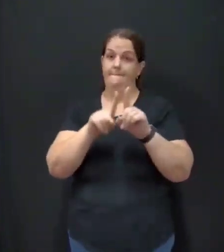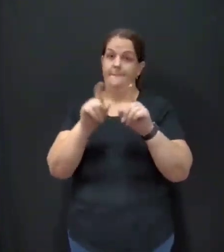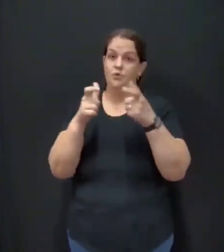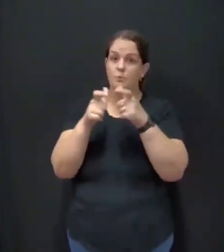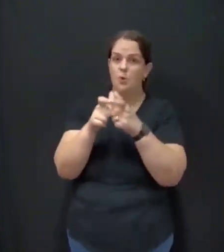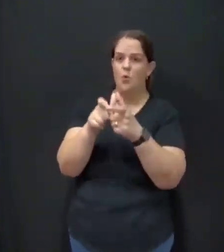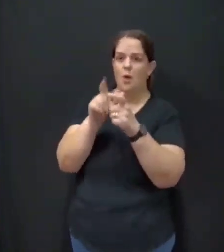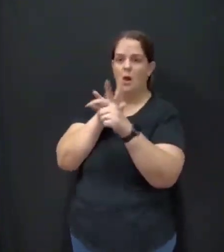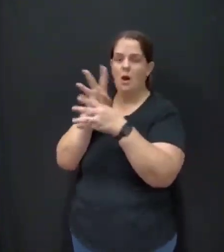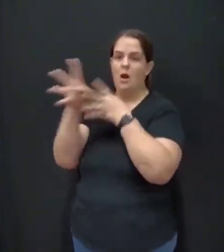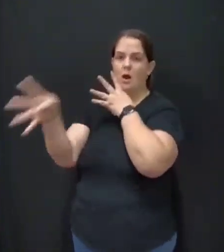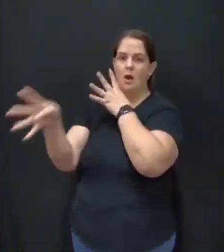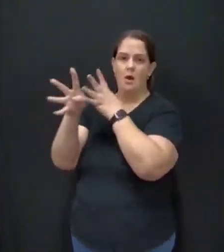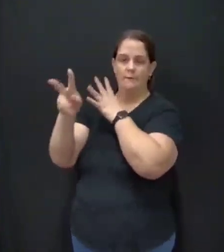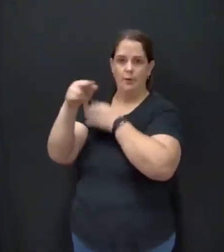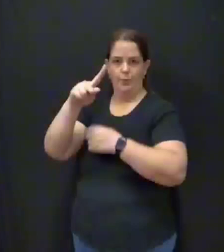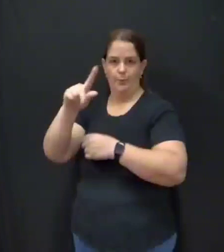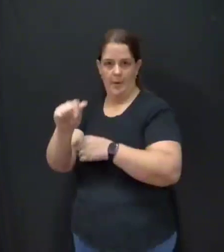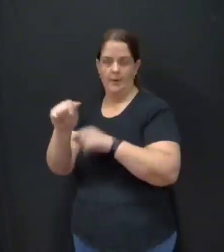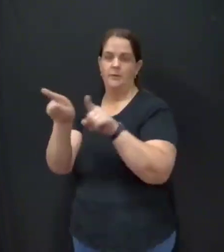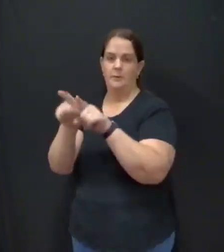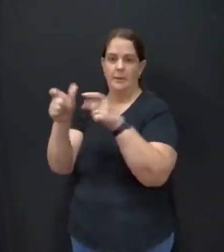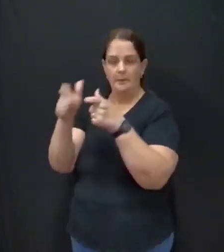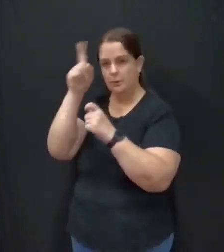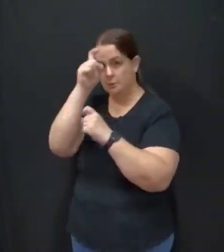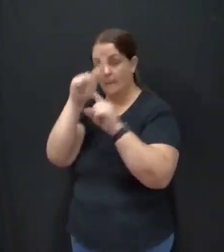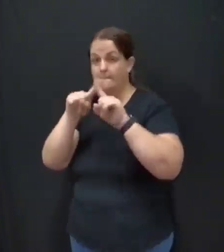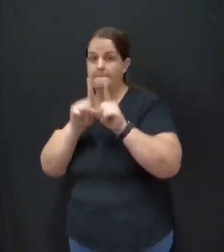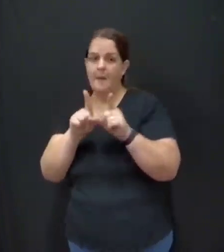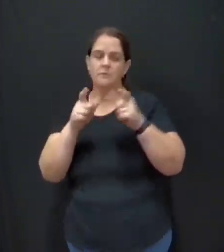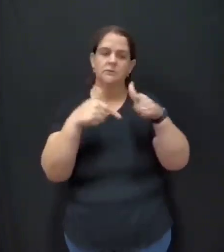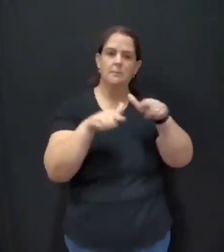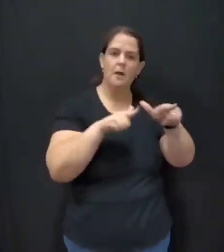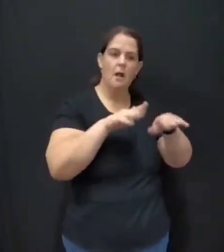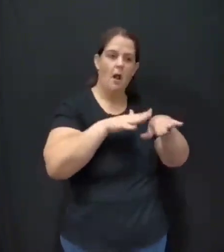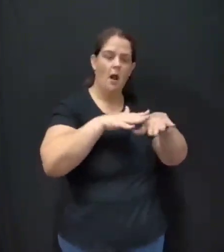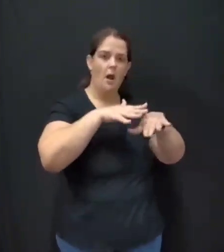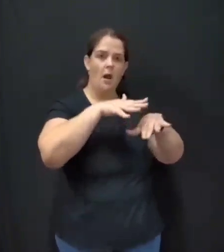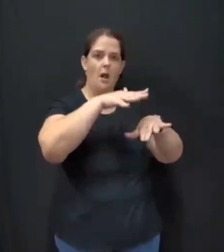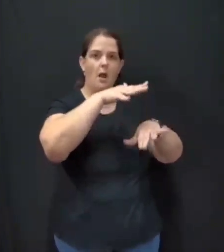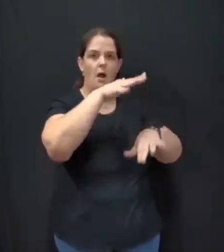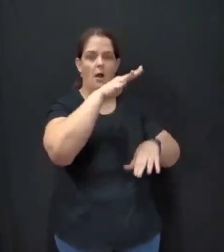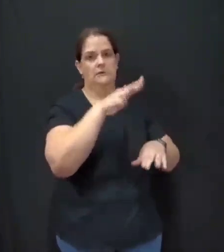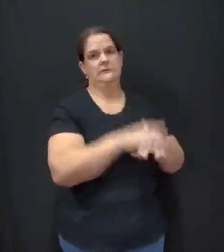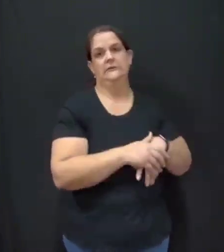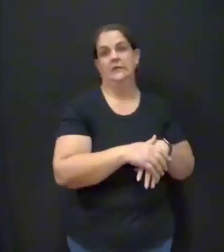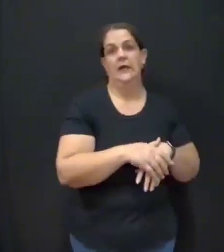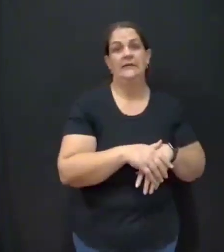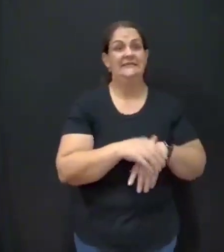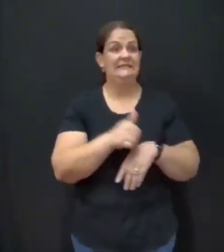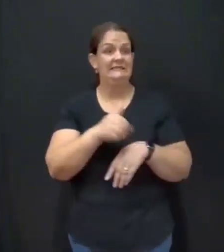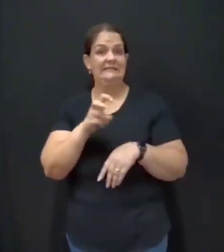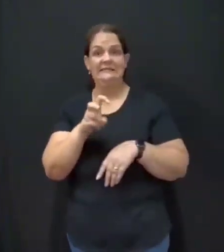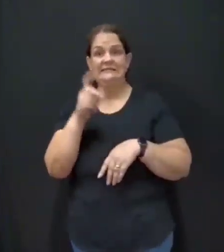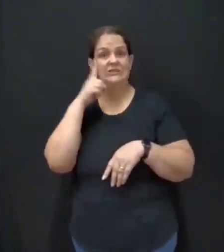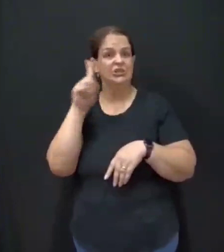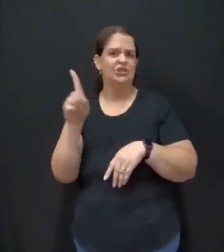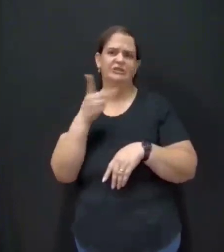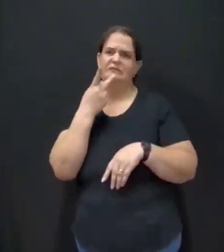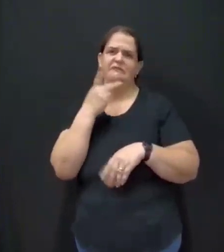serviço está acumulando de um jeito que nem se fala mais em Covid. Faz 15 dias que não pegam mais planilha de Covid.